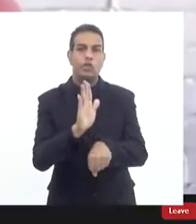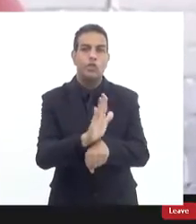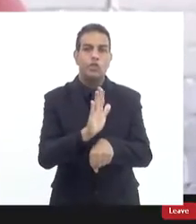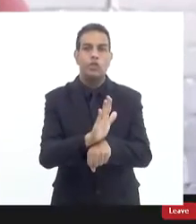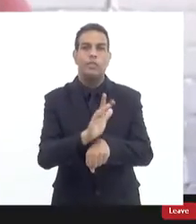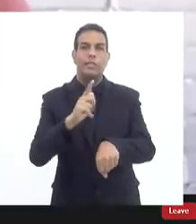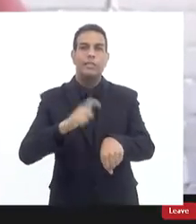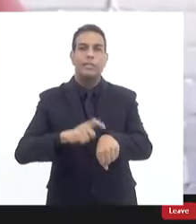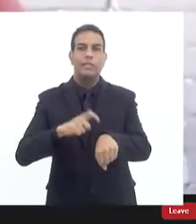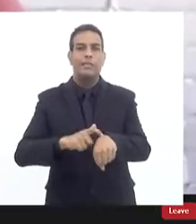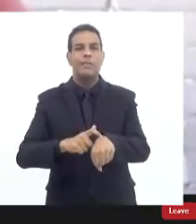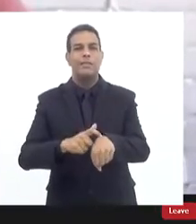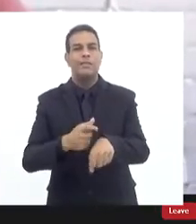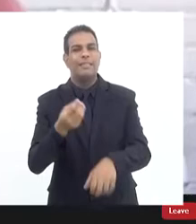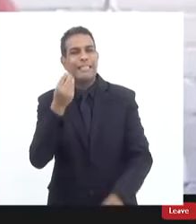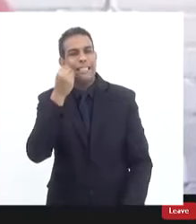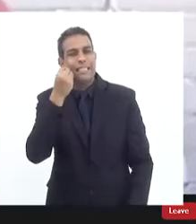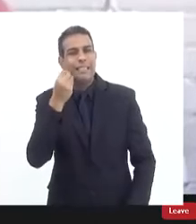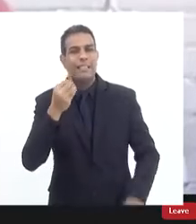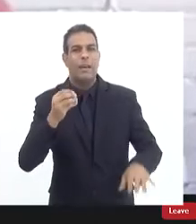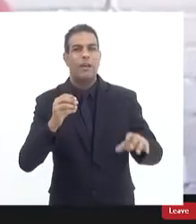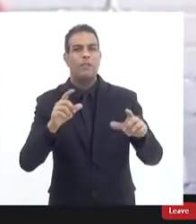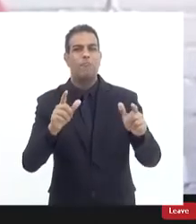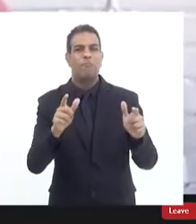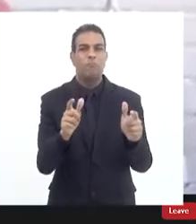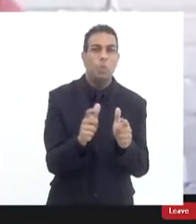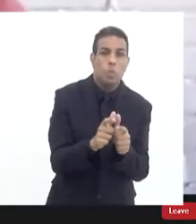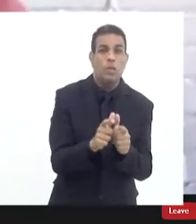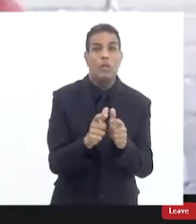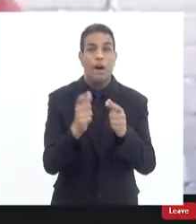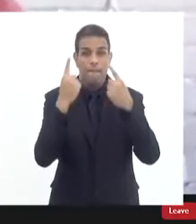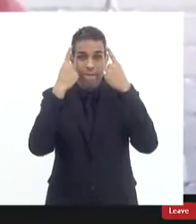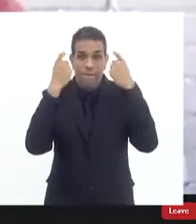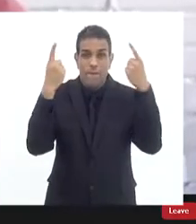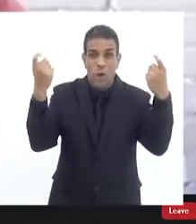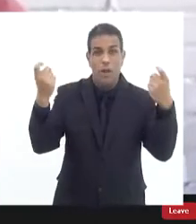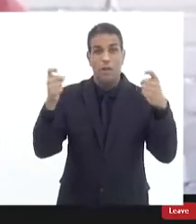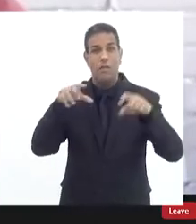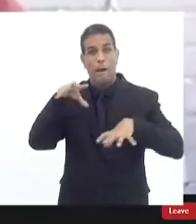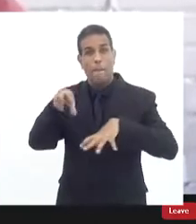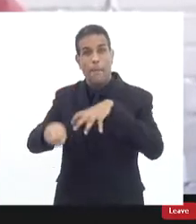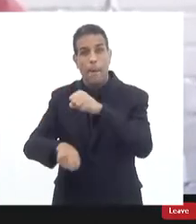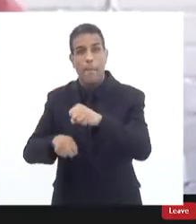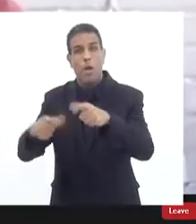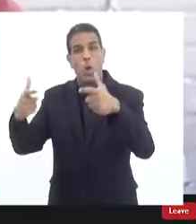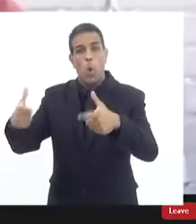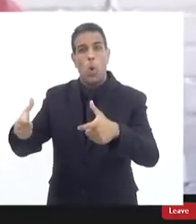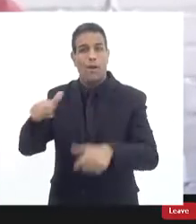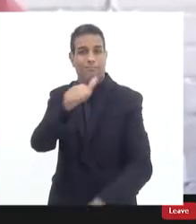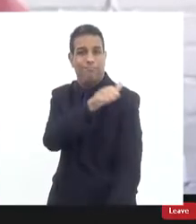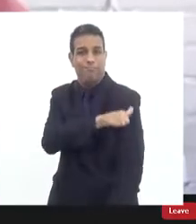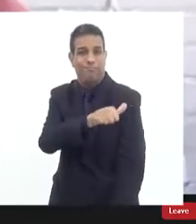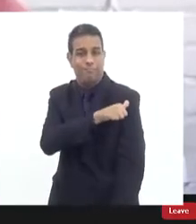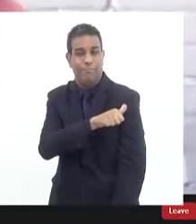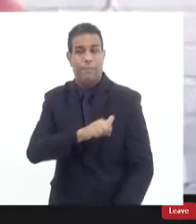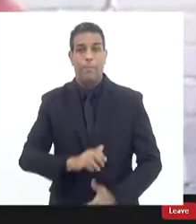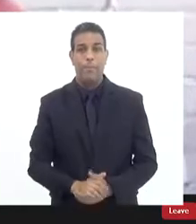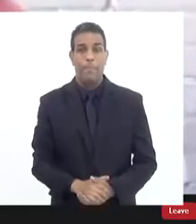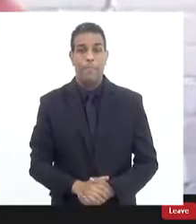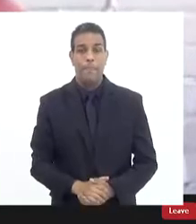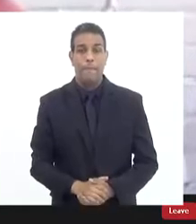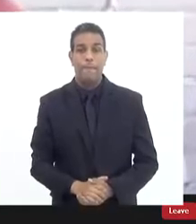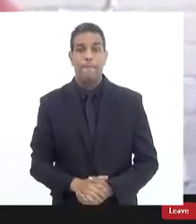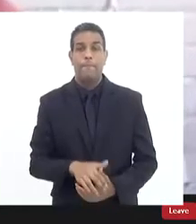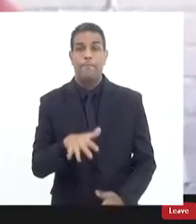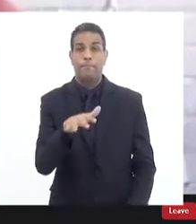redução de letalidade policial e aí obviamente é que a gente sabe que é um espaço